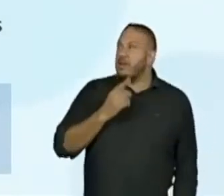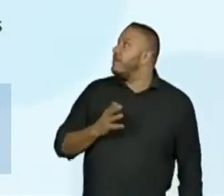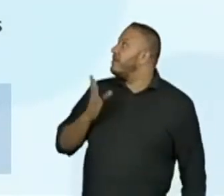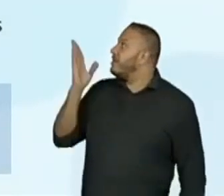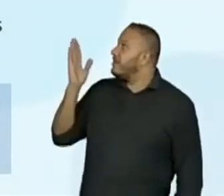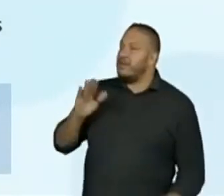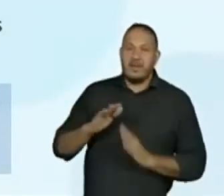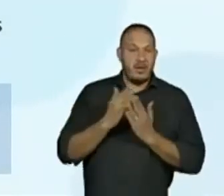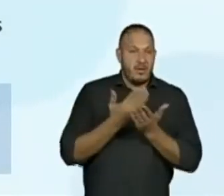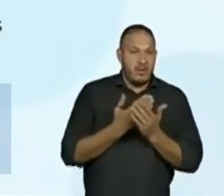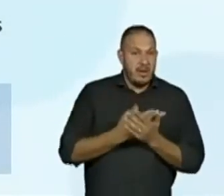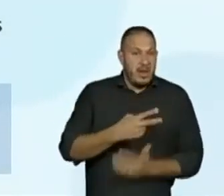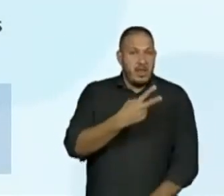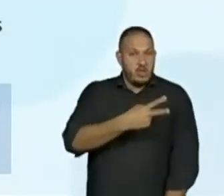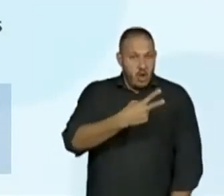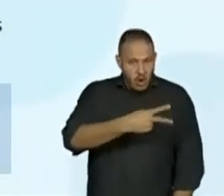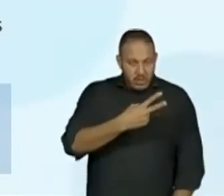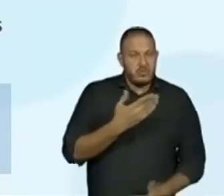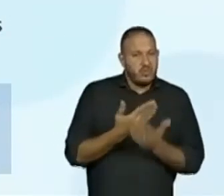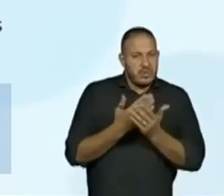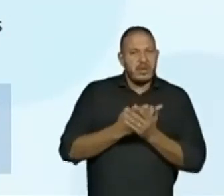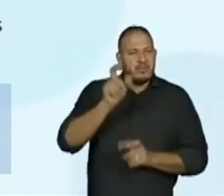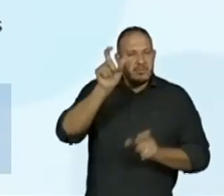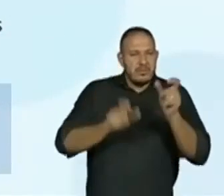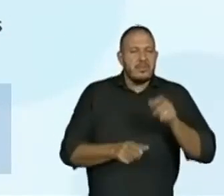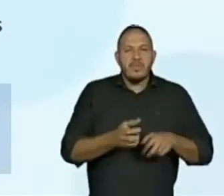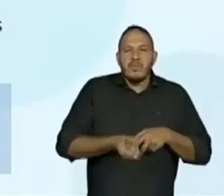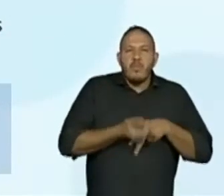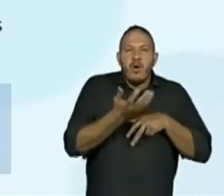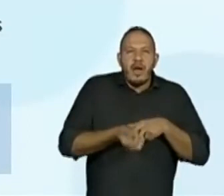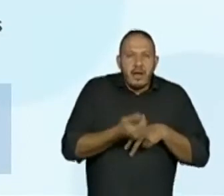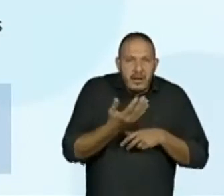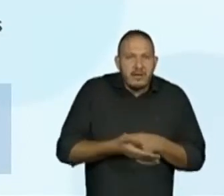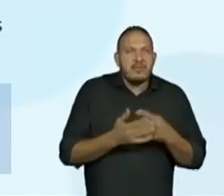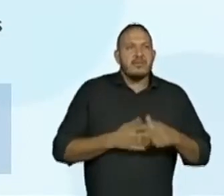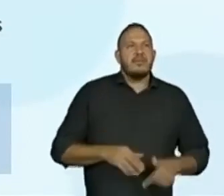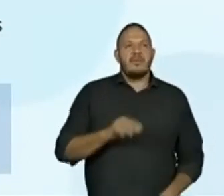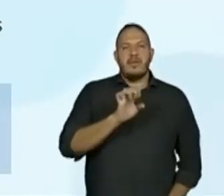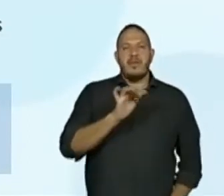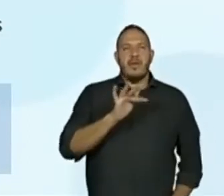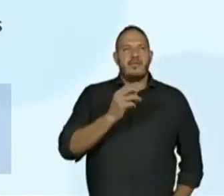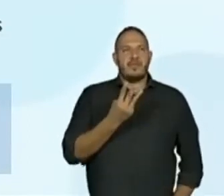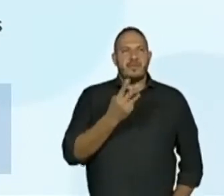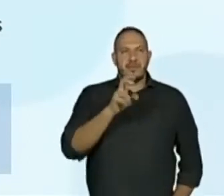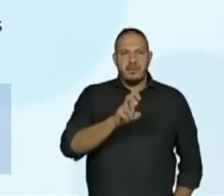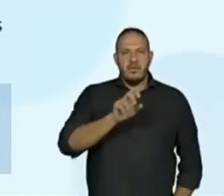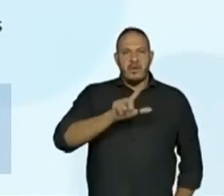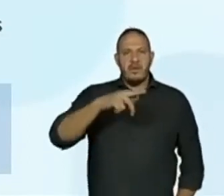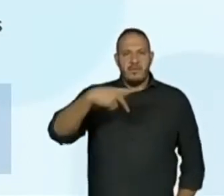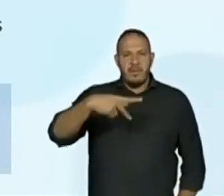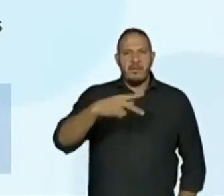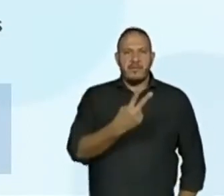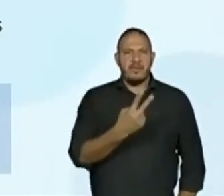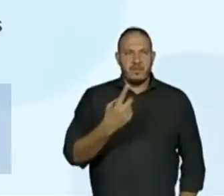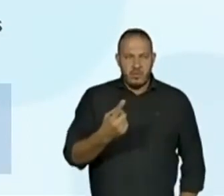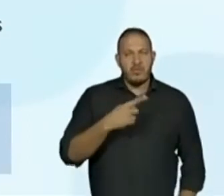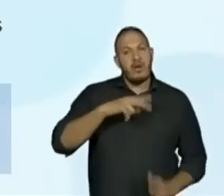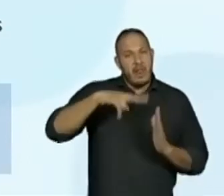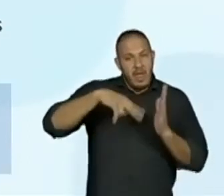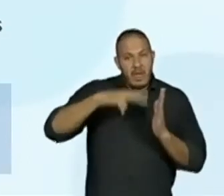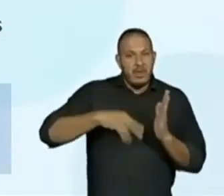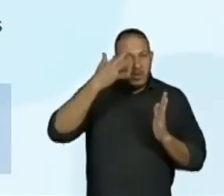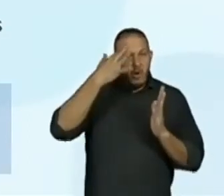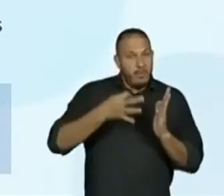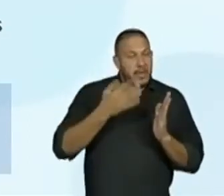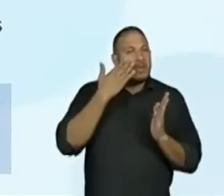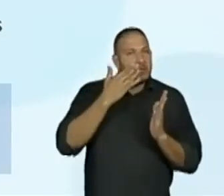Aula 2, Estudando os Poetas 2. Habilidade EF35LP21. Ler e compreender de forma